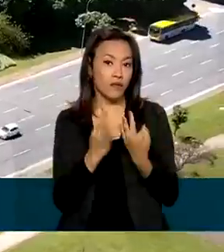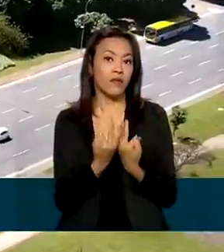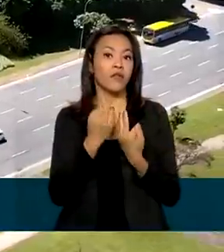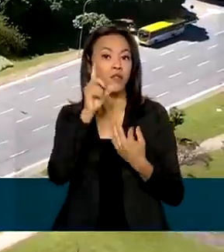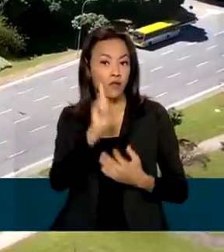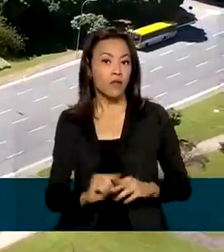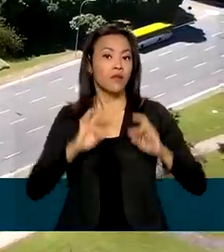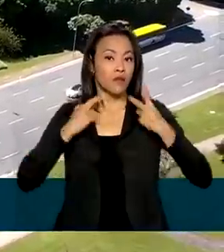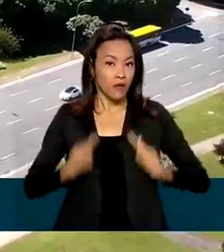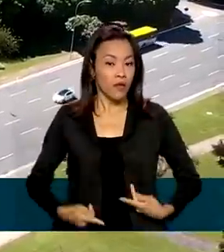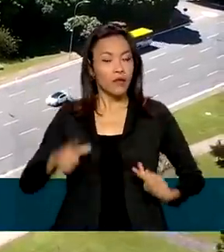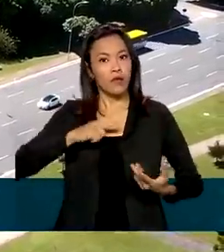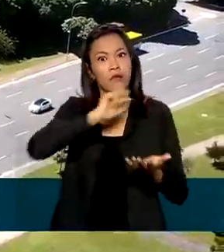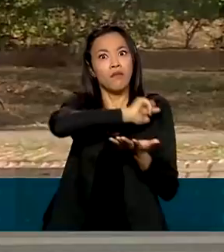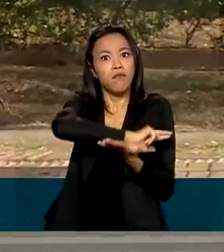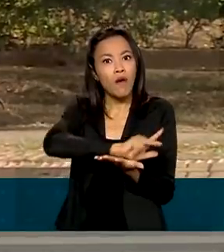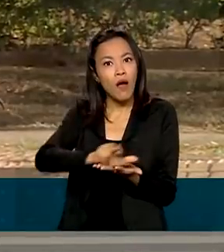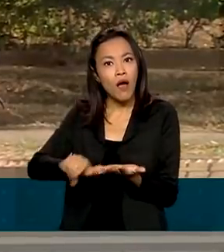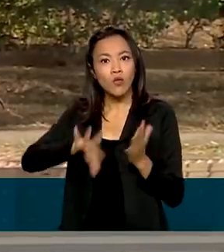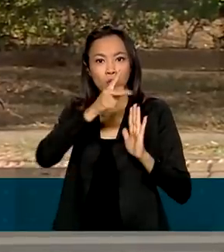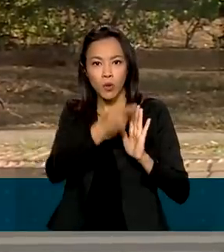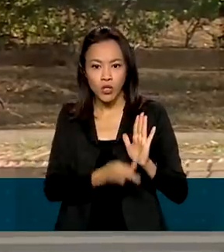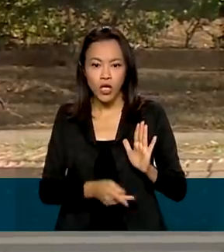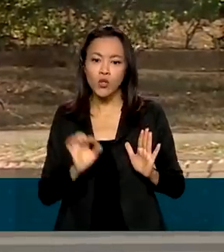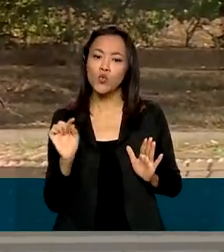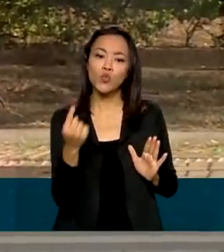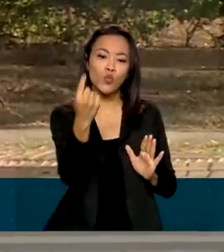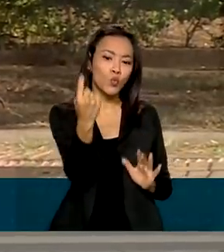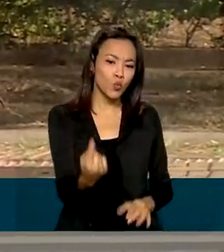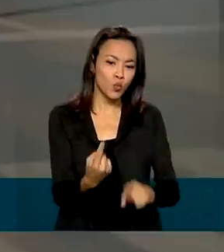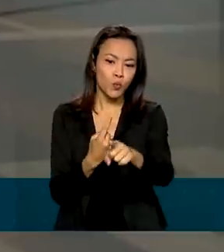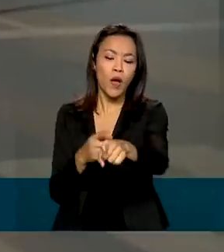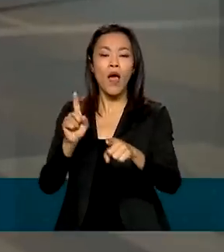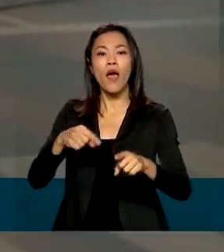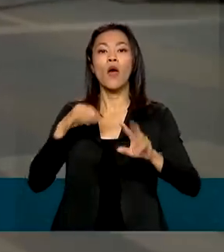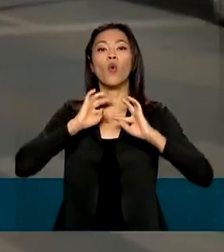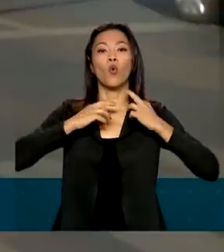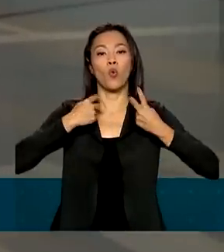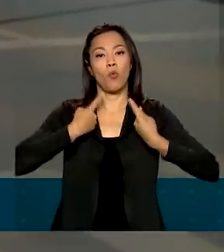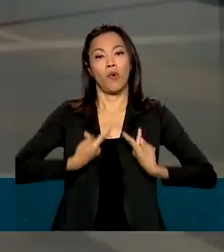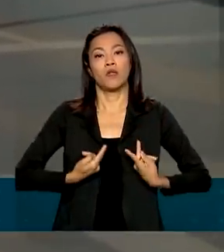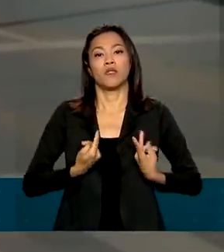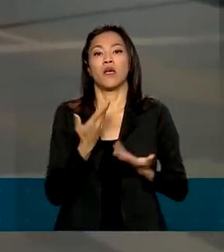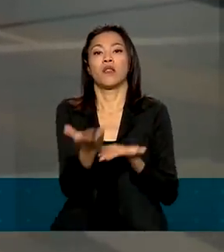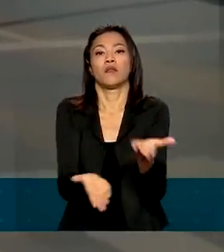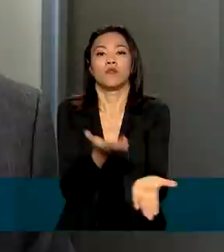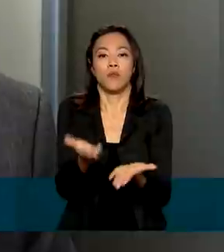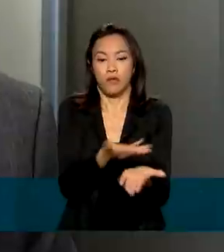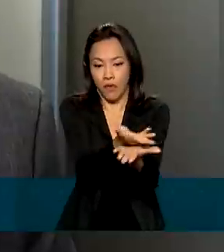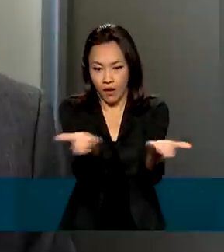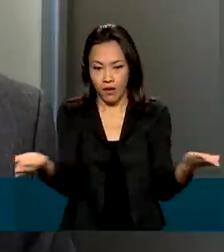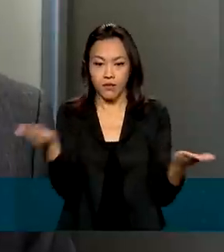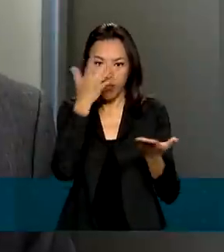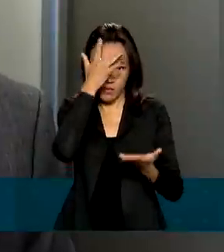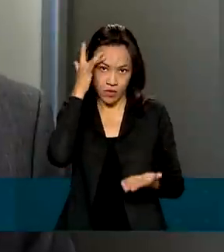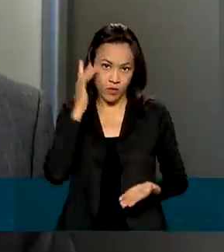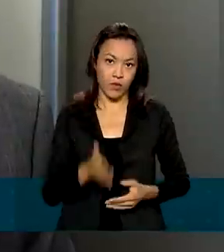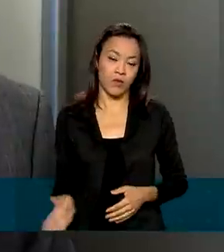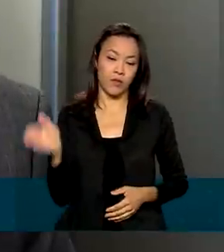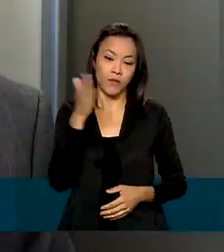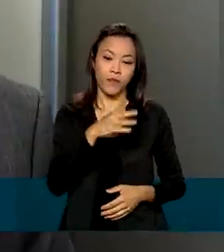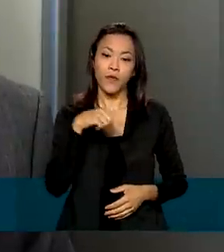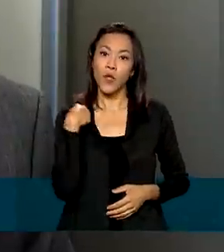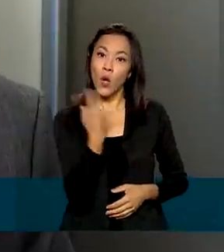tem uma série de projetos. Um deles busca humanizar o atendimento a esse público. Celebramos com a